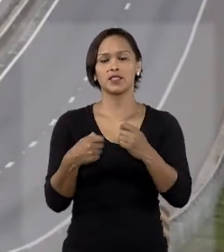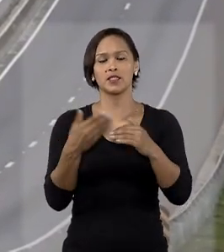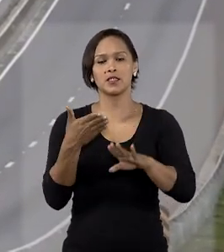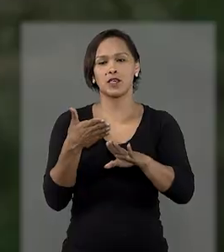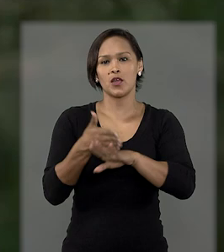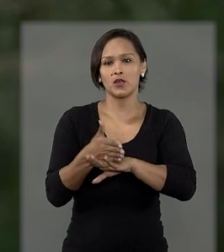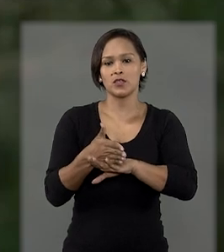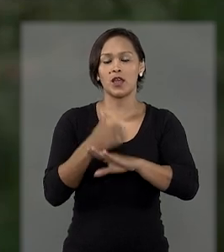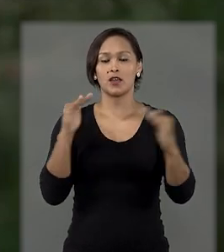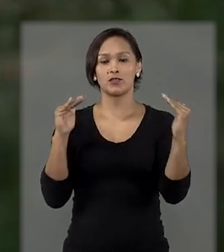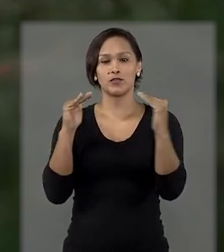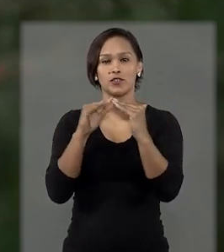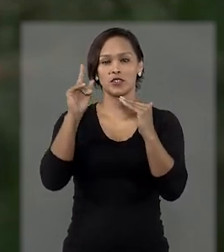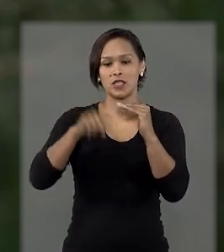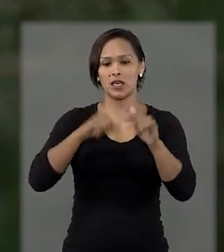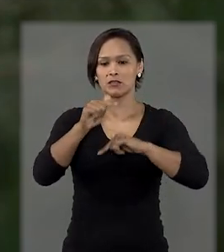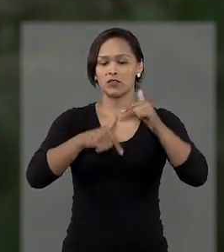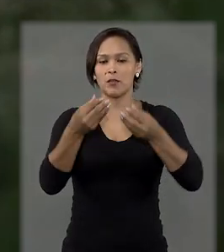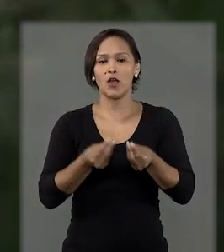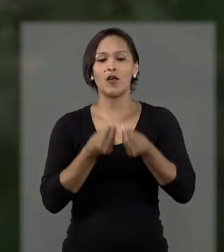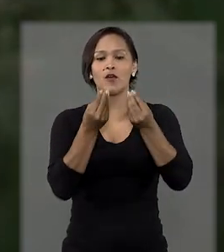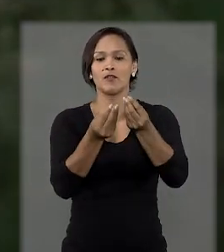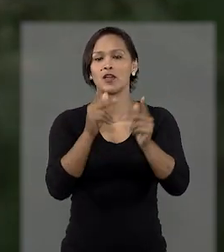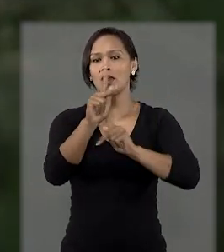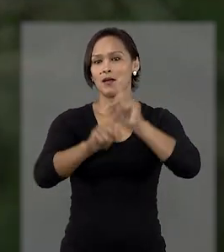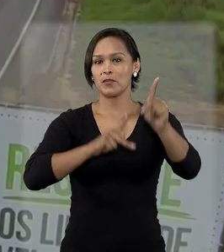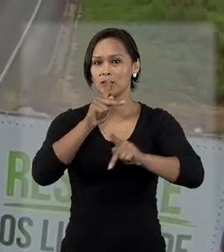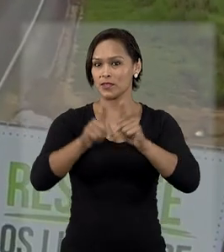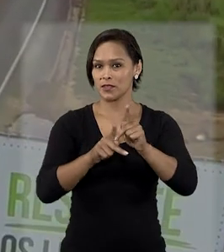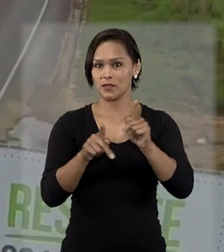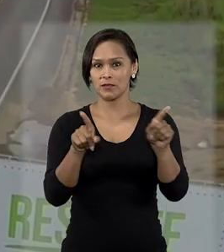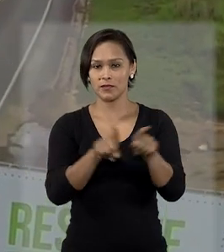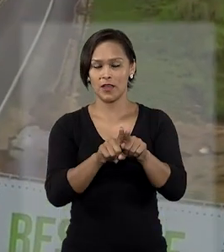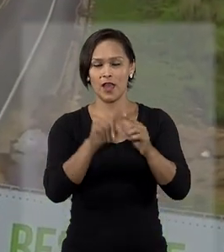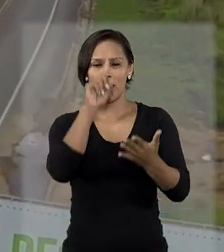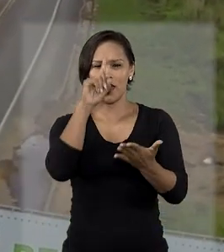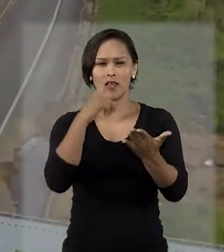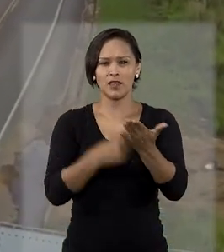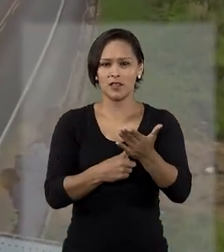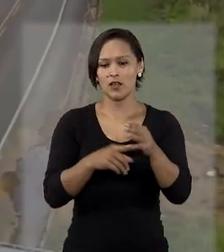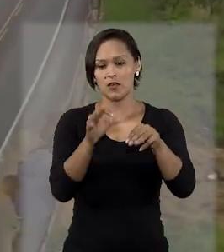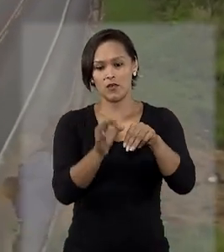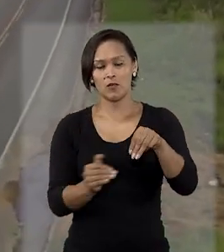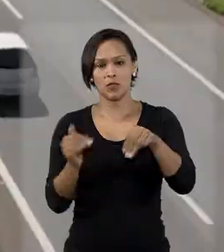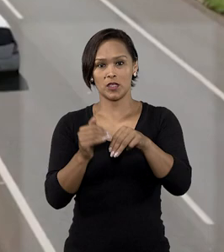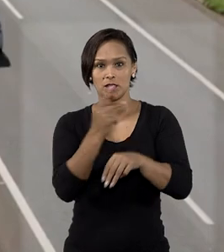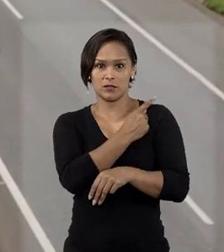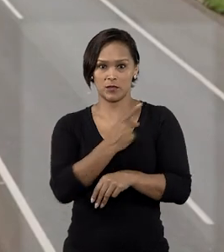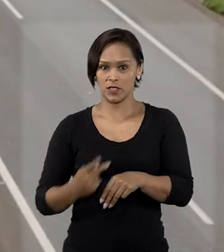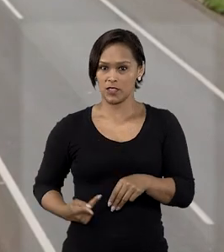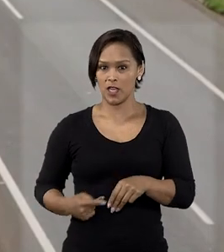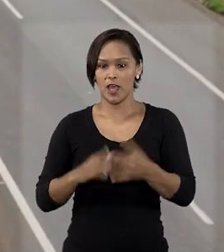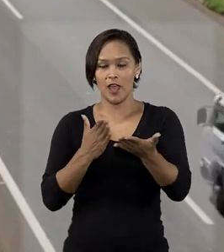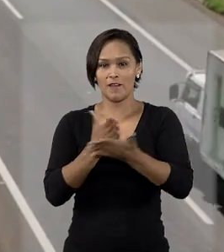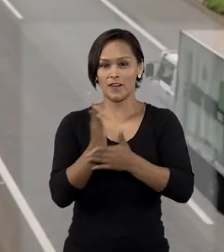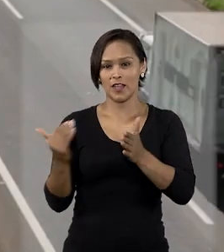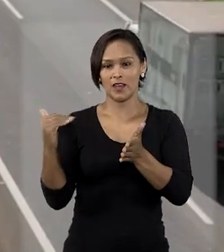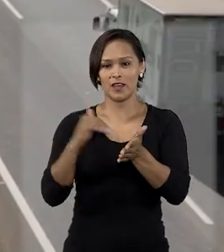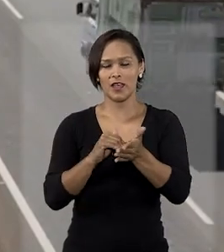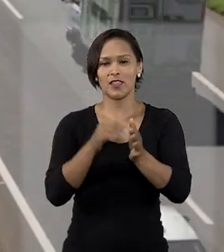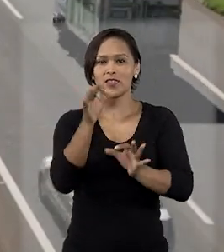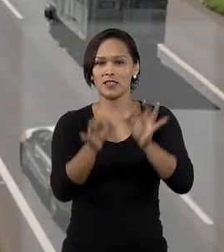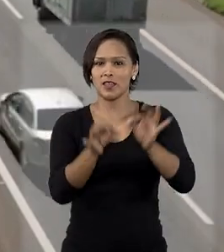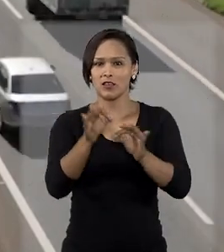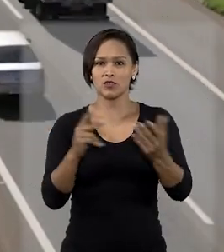direta do serviço oferecido ao usuário. A determinação do ministro Humberto Martins é válida até o trânsito em